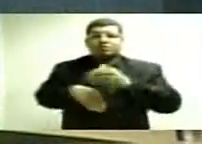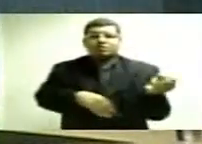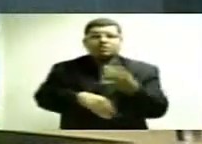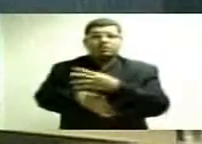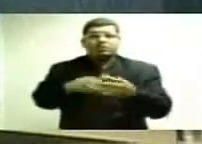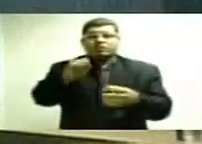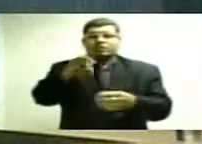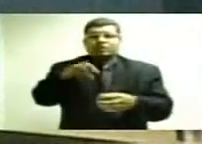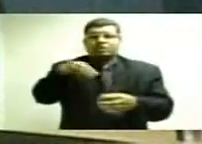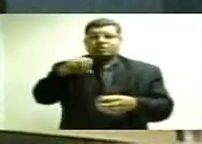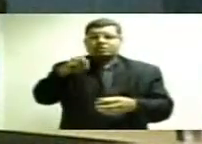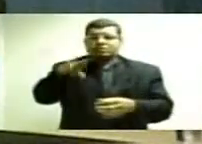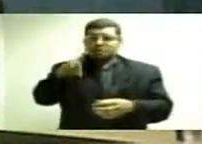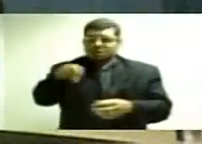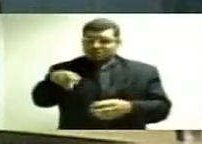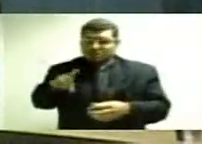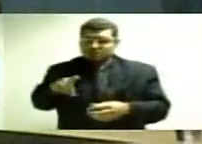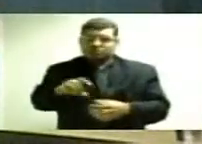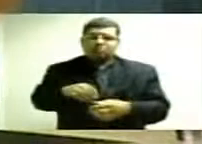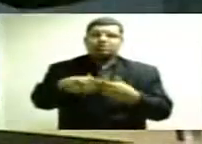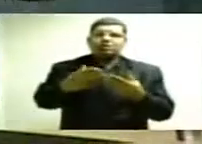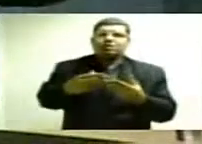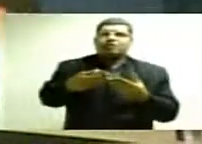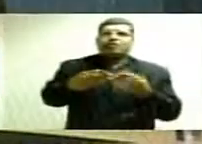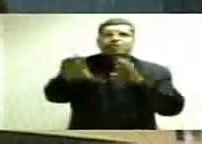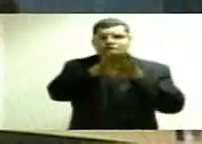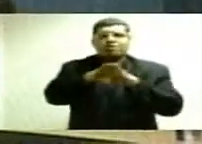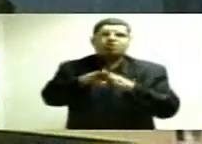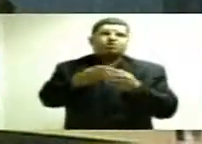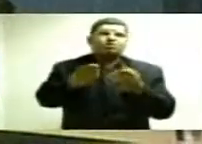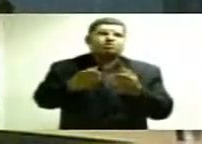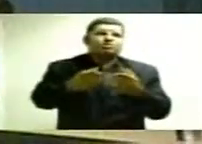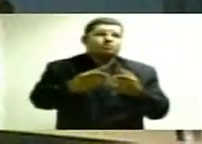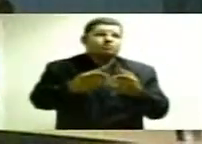cargos comissionados. Na mesma sessão, deputado.